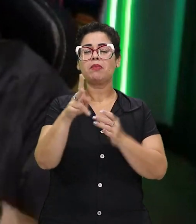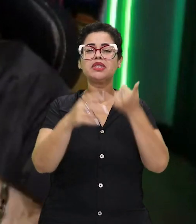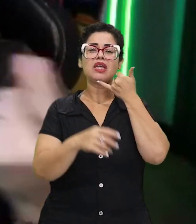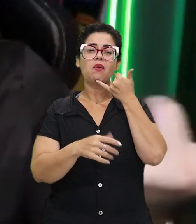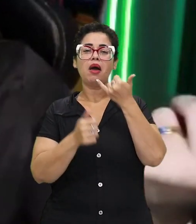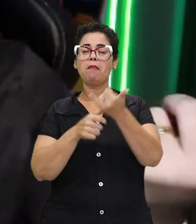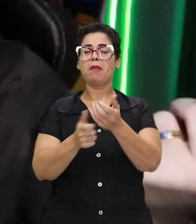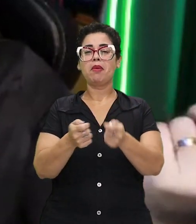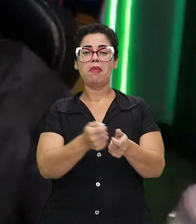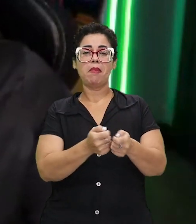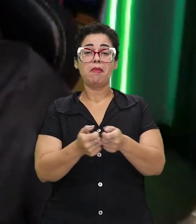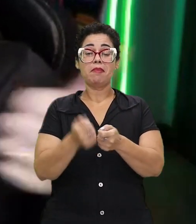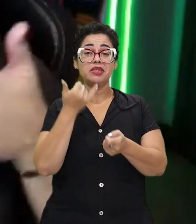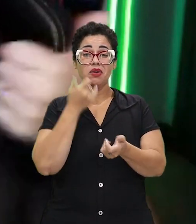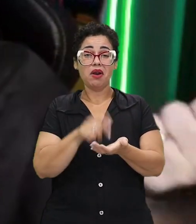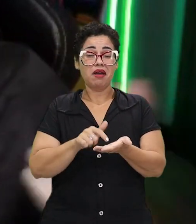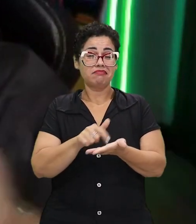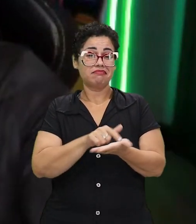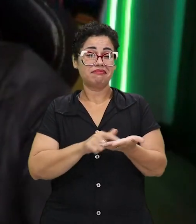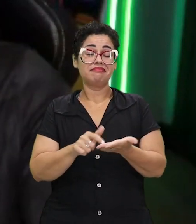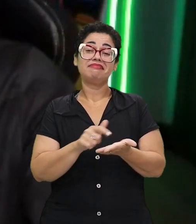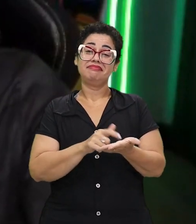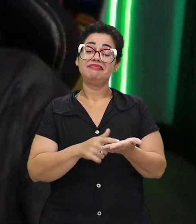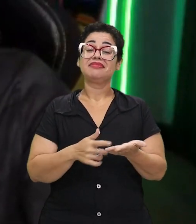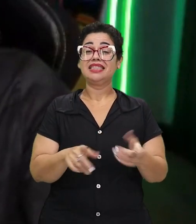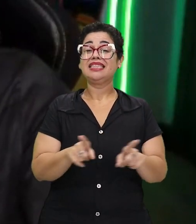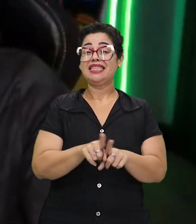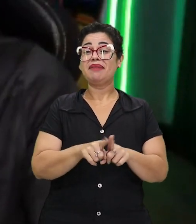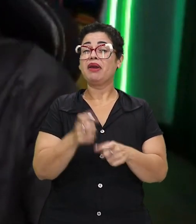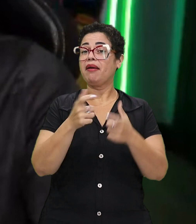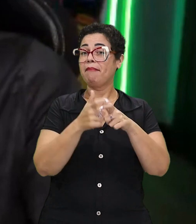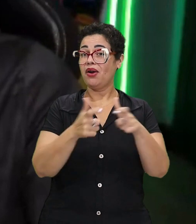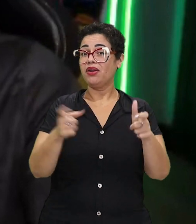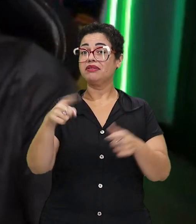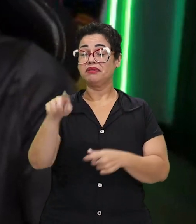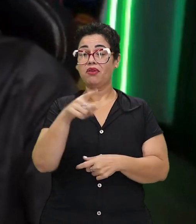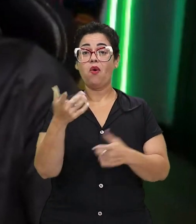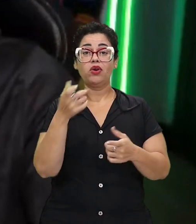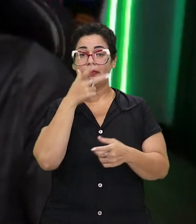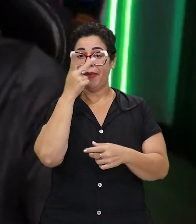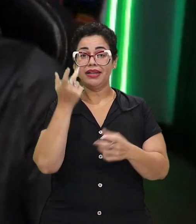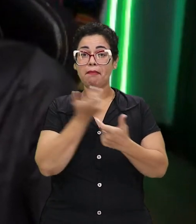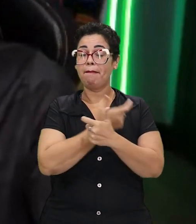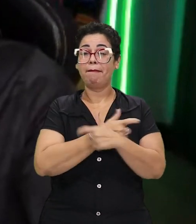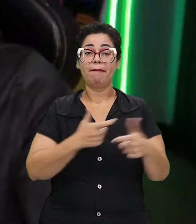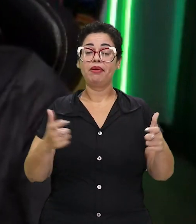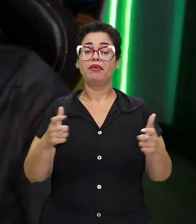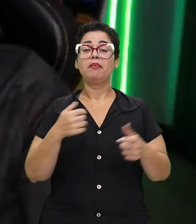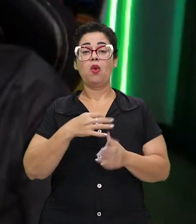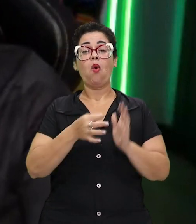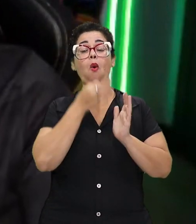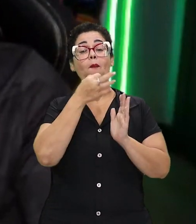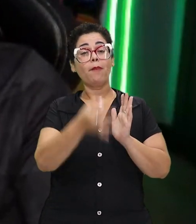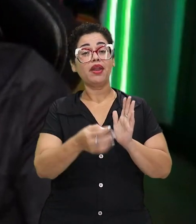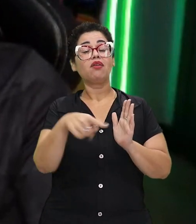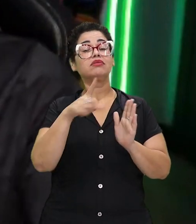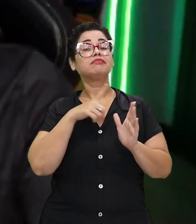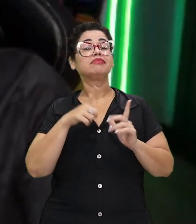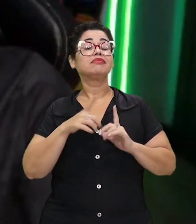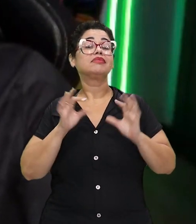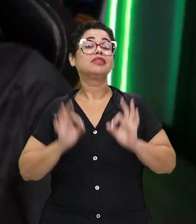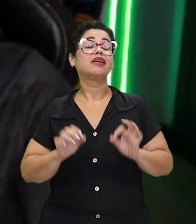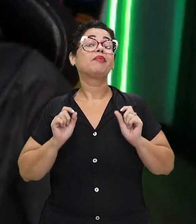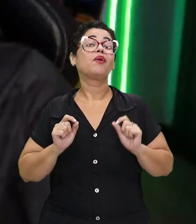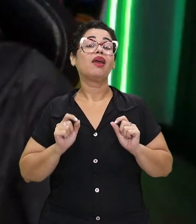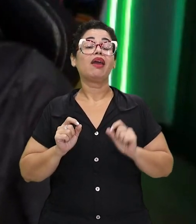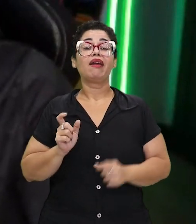você pode começar com o seu próprio celular, né? Você pode fazer vídeo curto e tudo mais. Inclusive, é o que mais está em febre hoje. E, na minha opinião, tem que